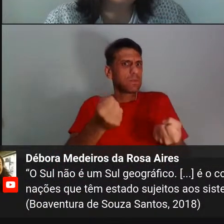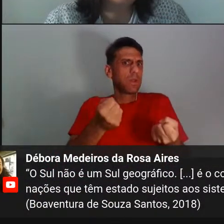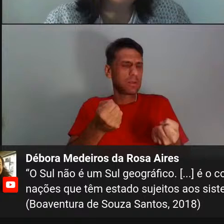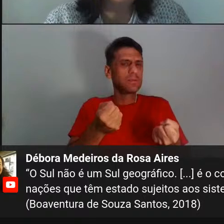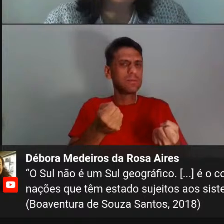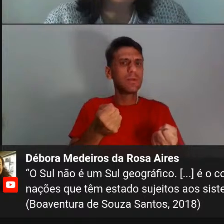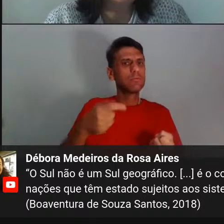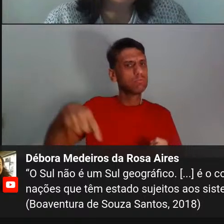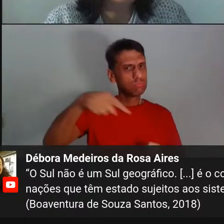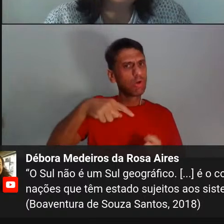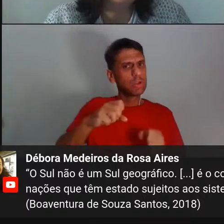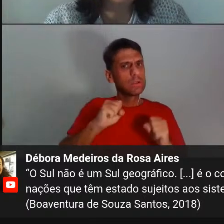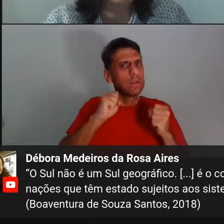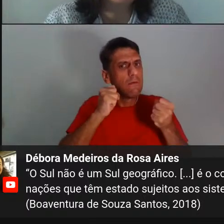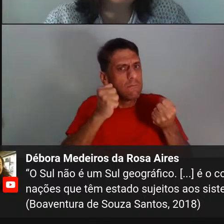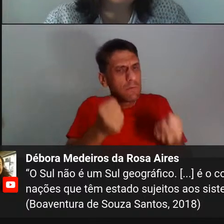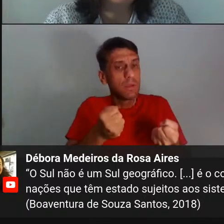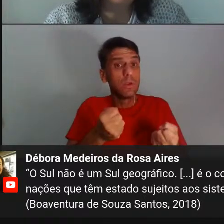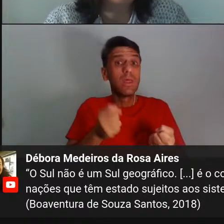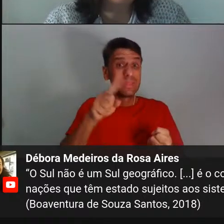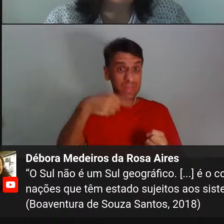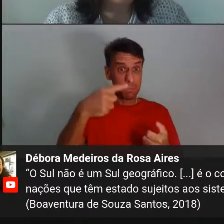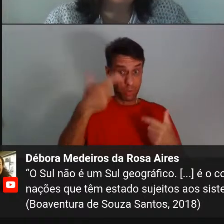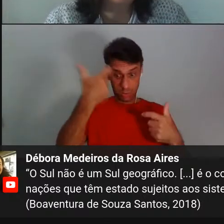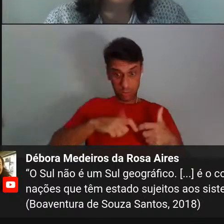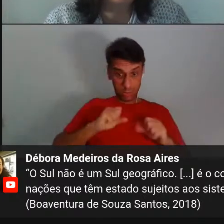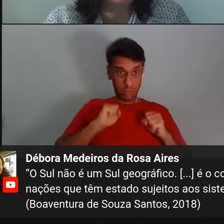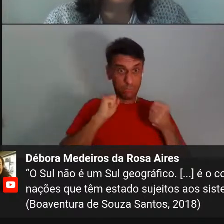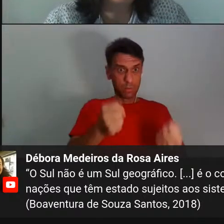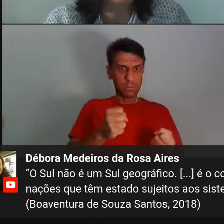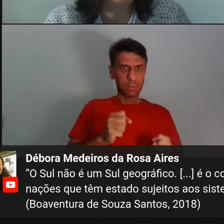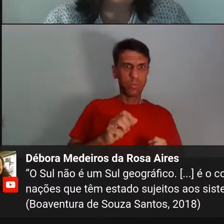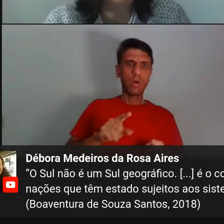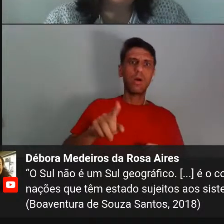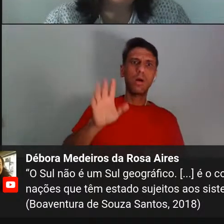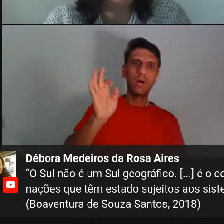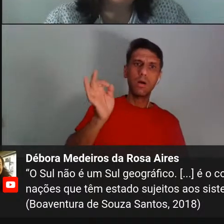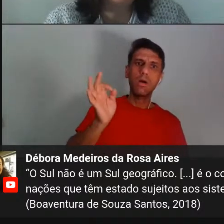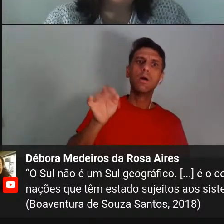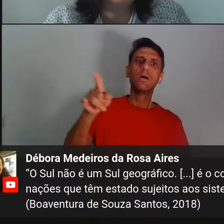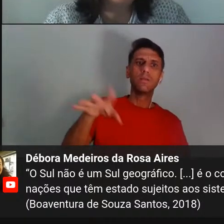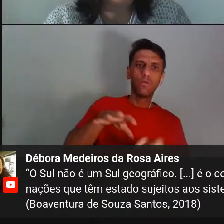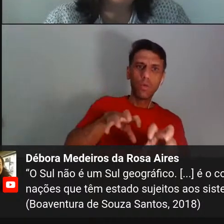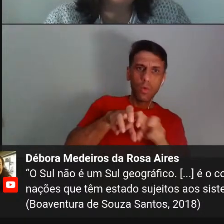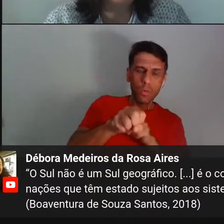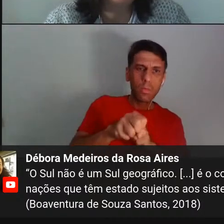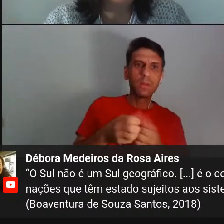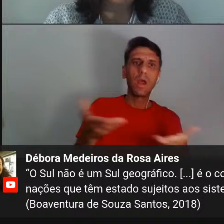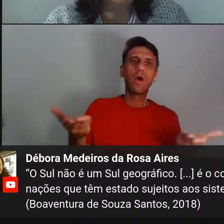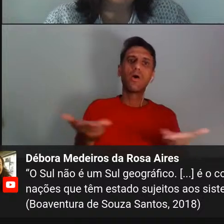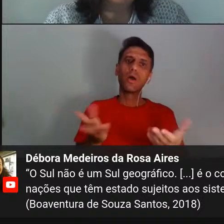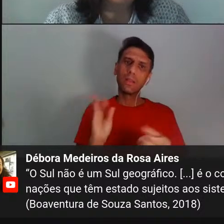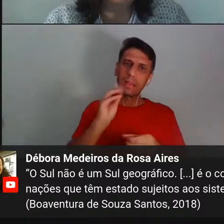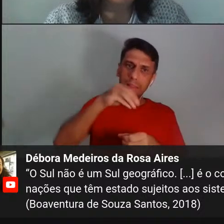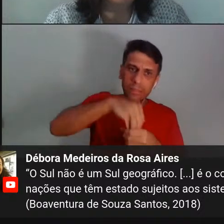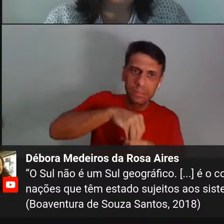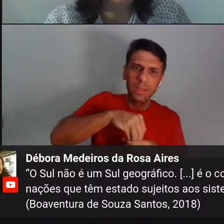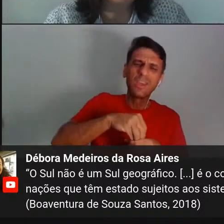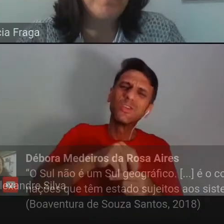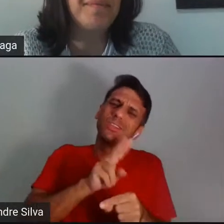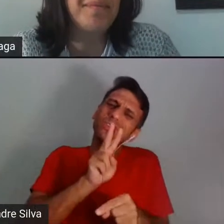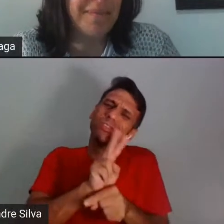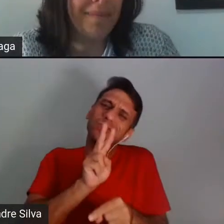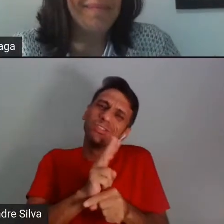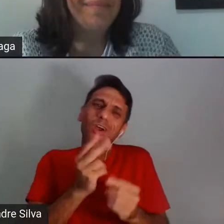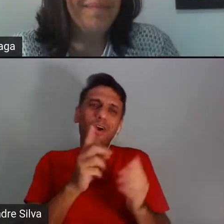A gente se defende e aí depois que a gente se defende as pessoas começam ah, agora ele está formado, agora ele está dentro do jogo e agora a gente pode começar a trocar uma